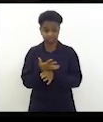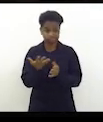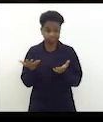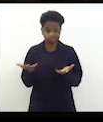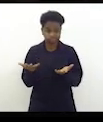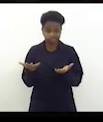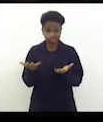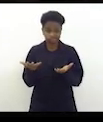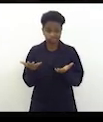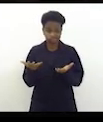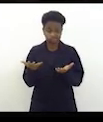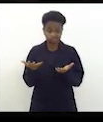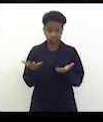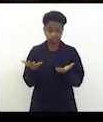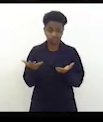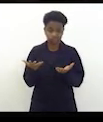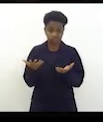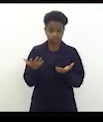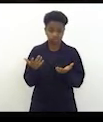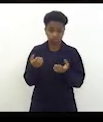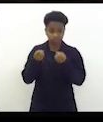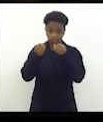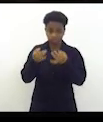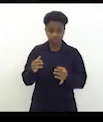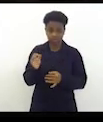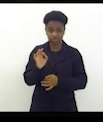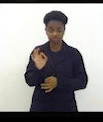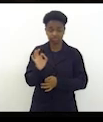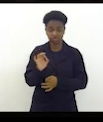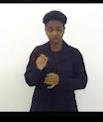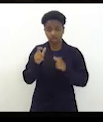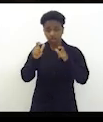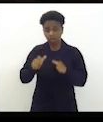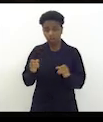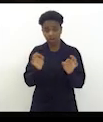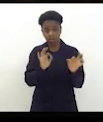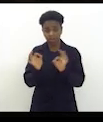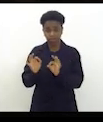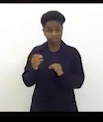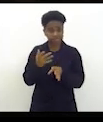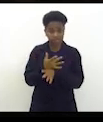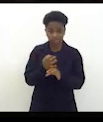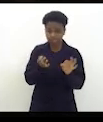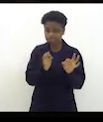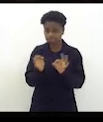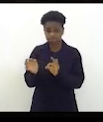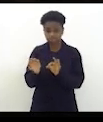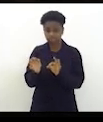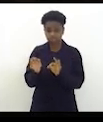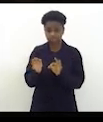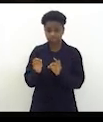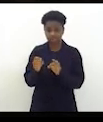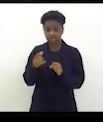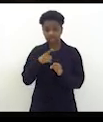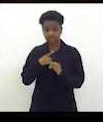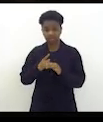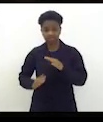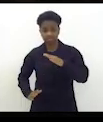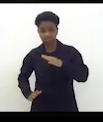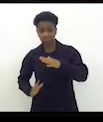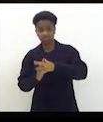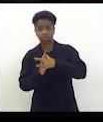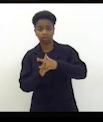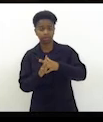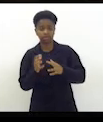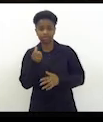justifica em circuito nenhum das cidades ter velocidade superior a 60